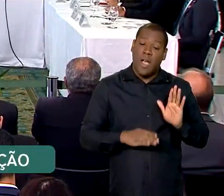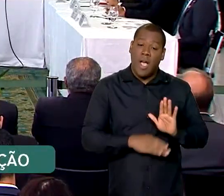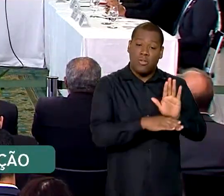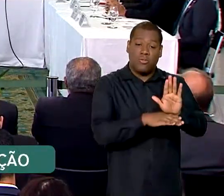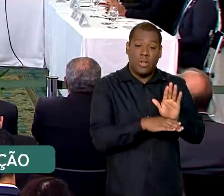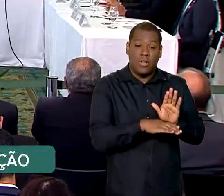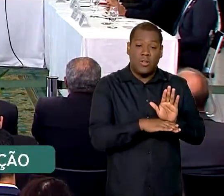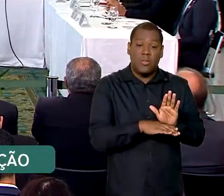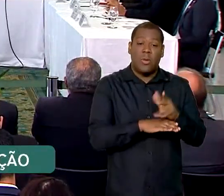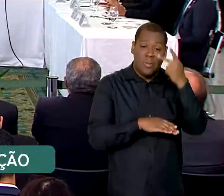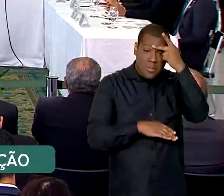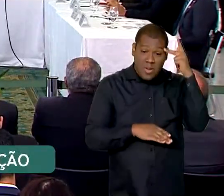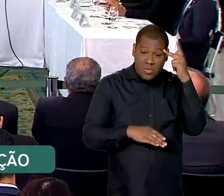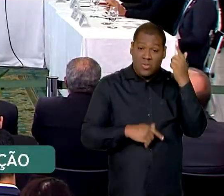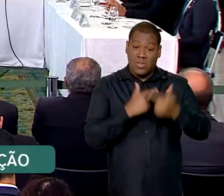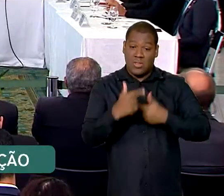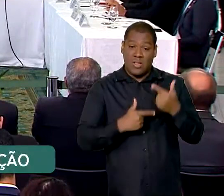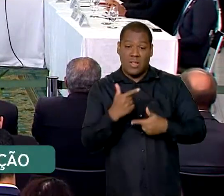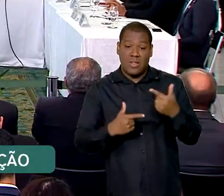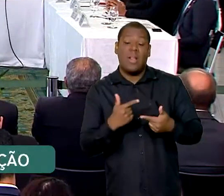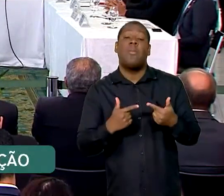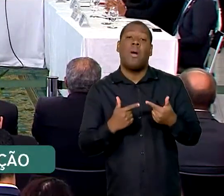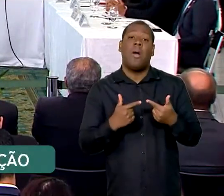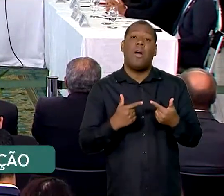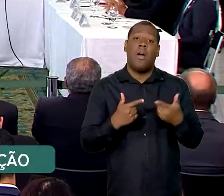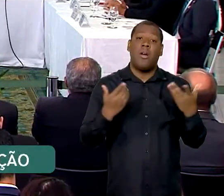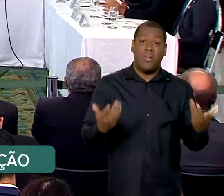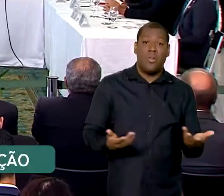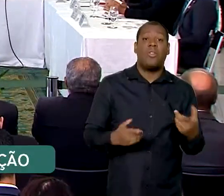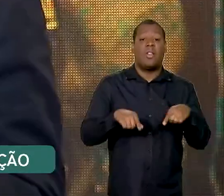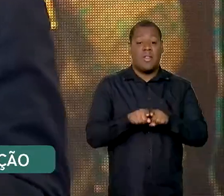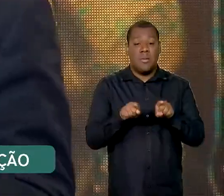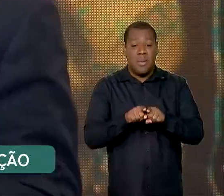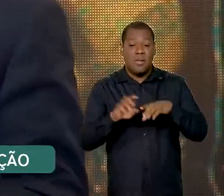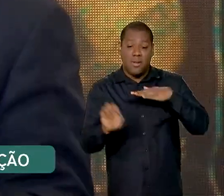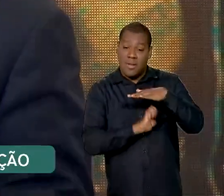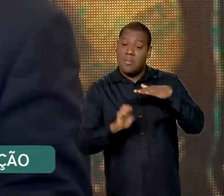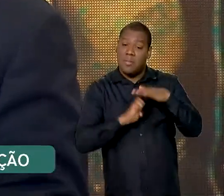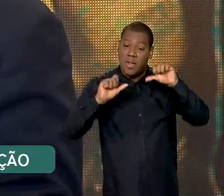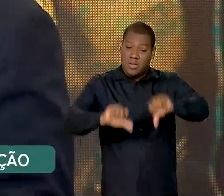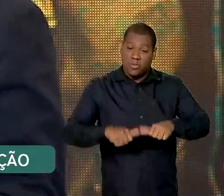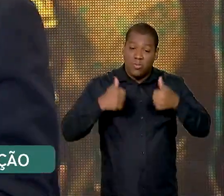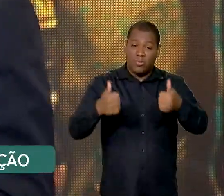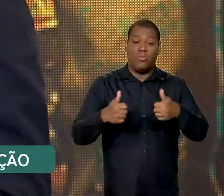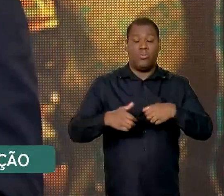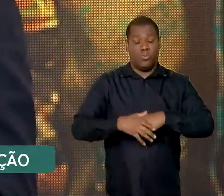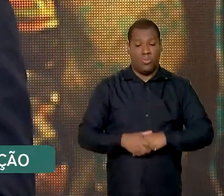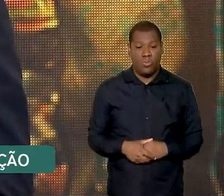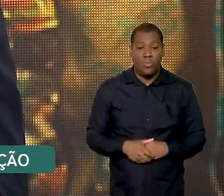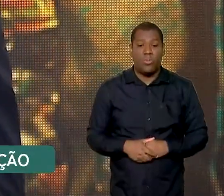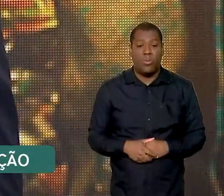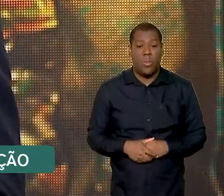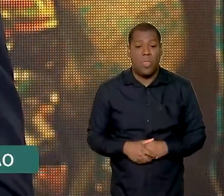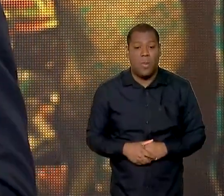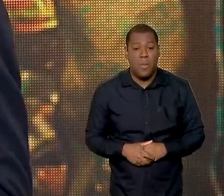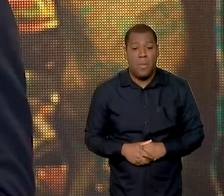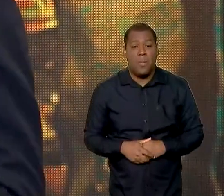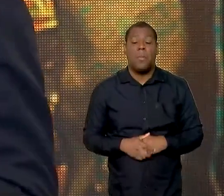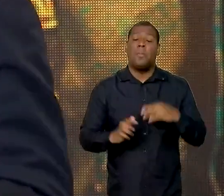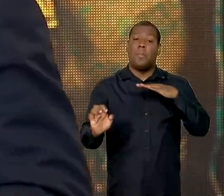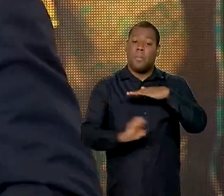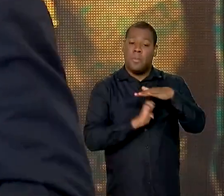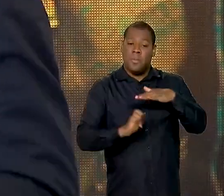iniciativas para facilitar a retomada das empresas. A possibilidade das empresas adotarem medidas para